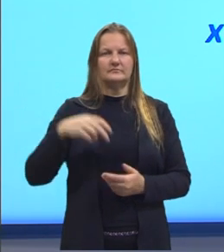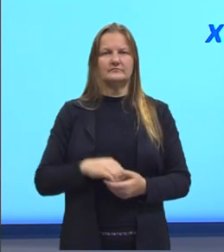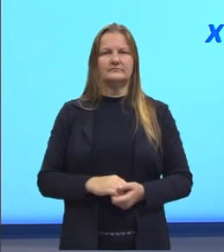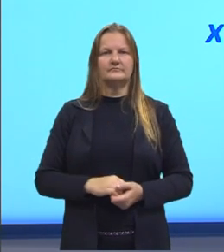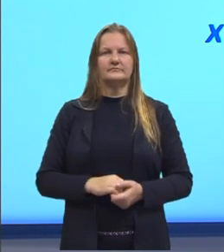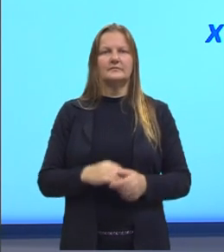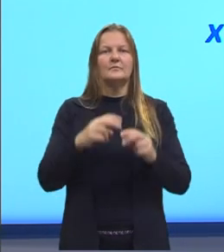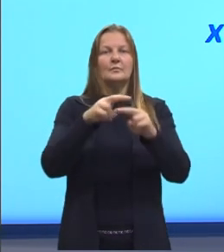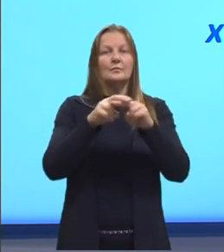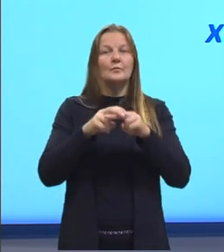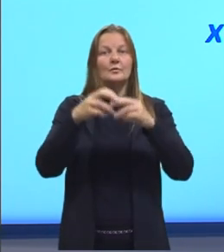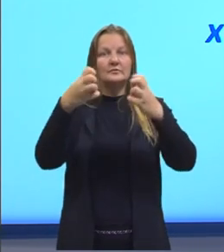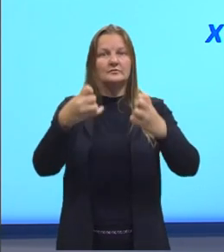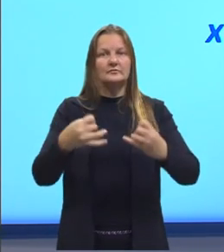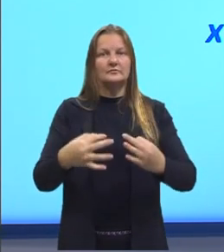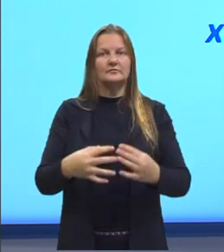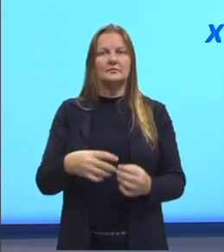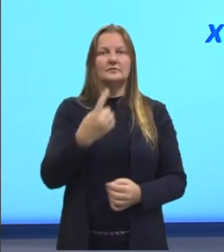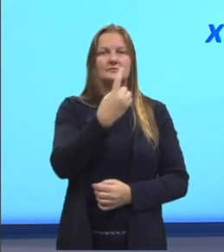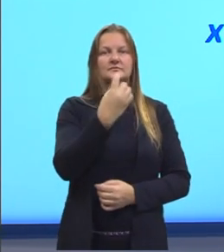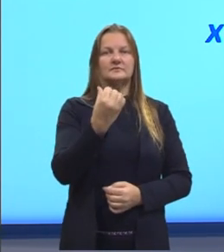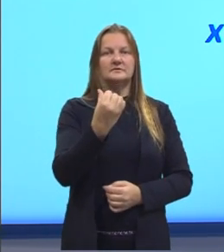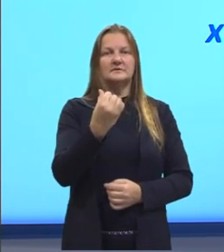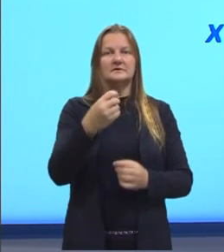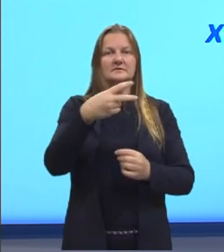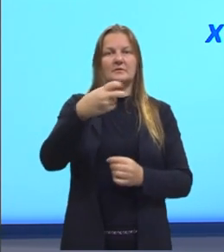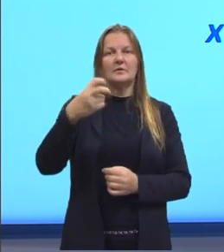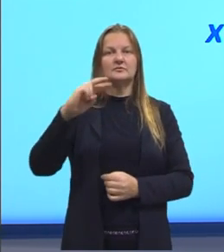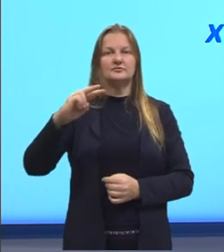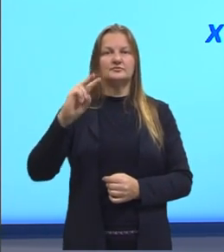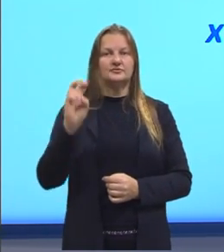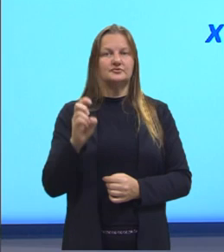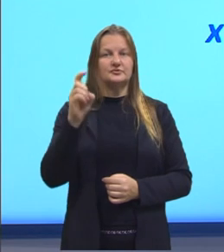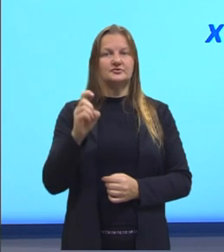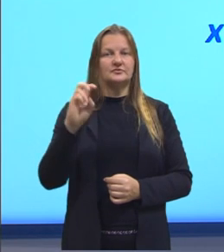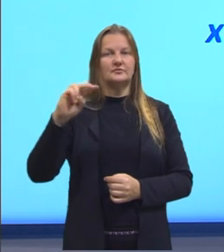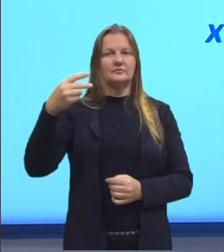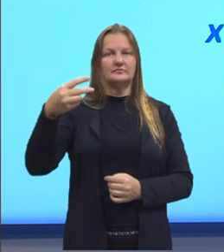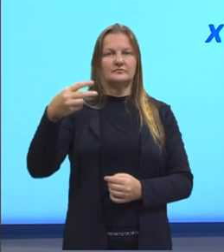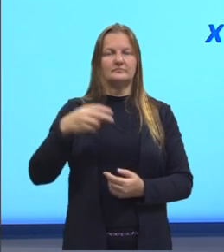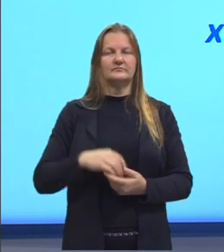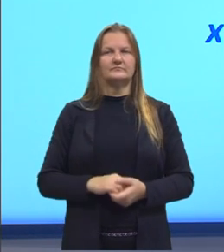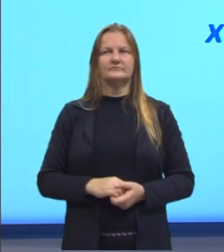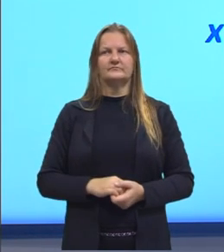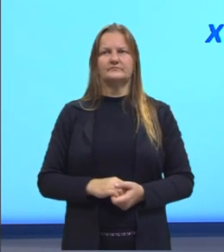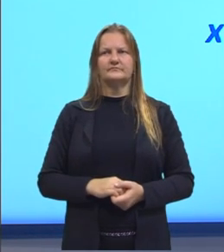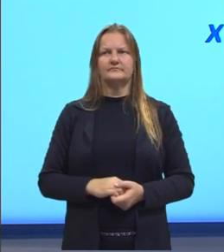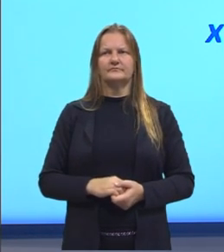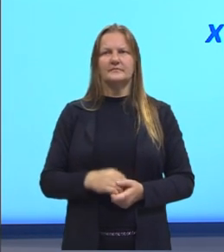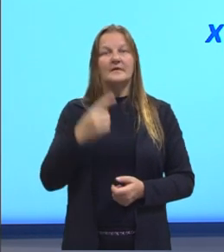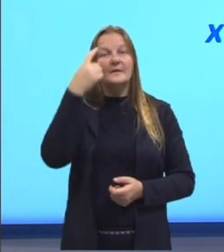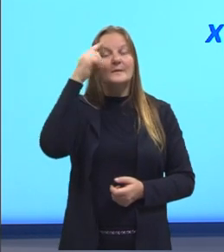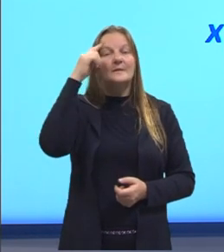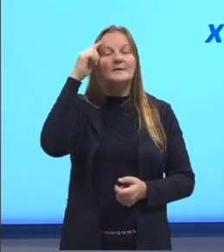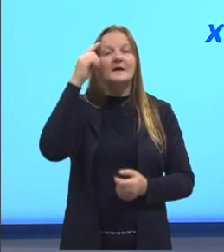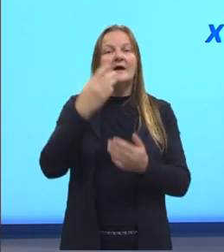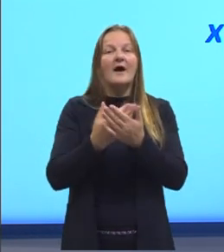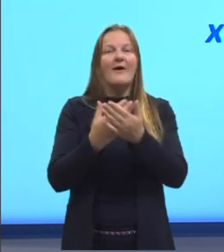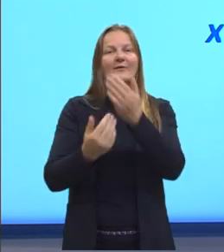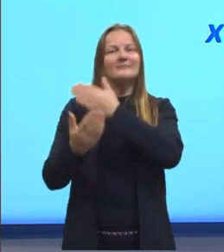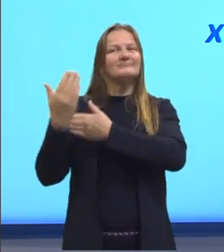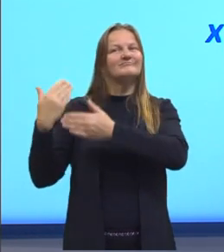Portanto, 16 é igual a X ao quadrado Aqui a gente resgata uma ideia das aulas